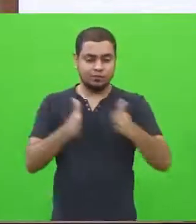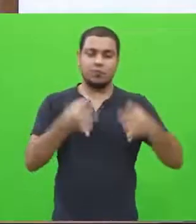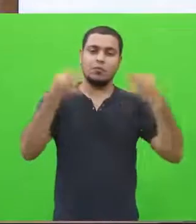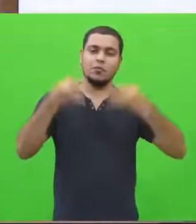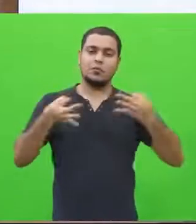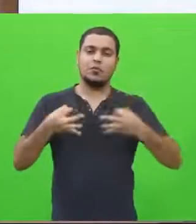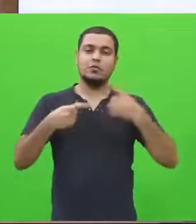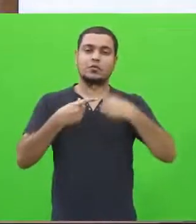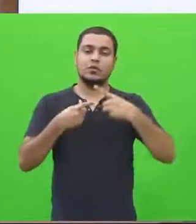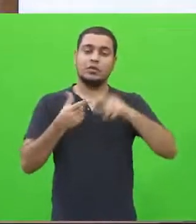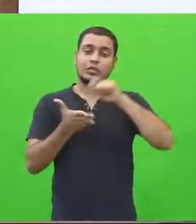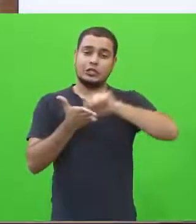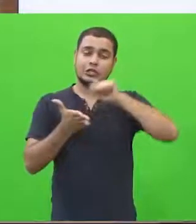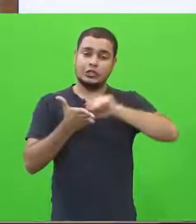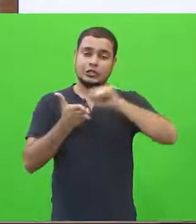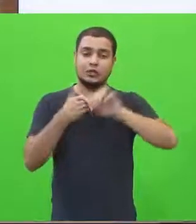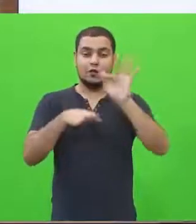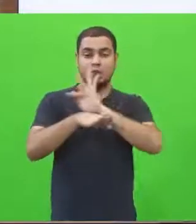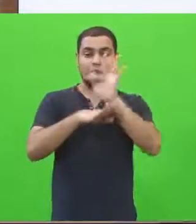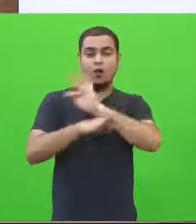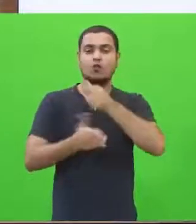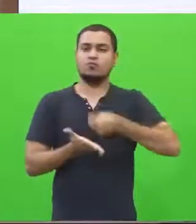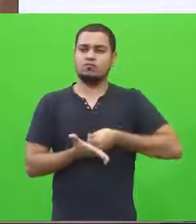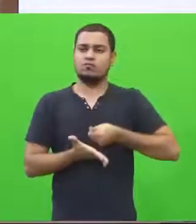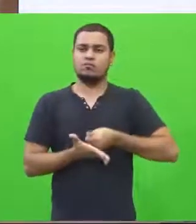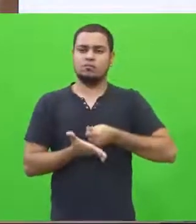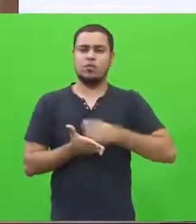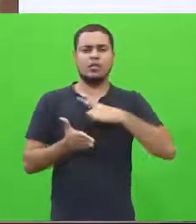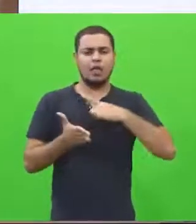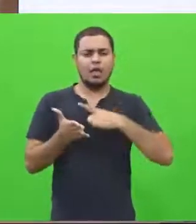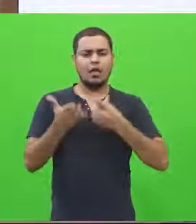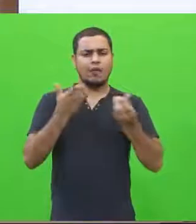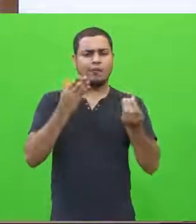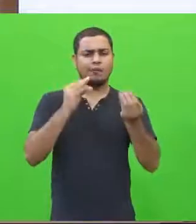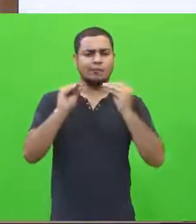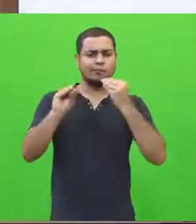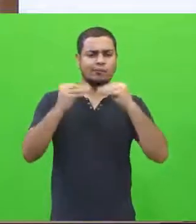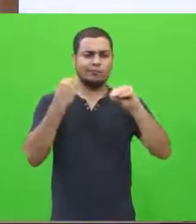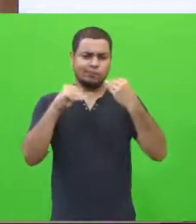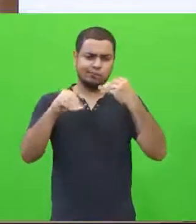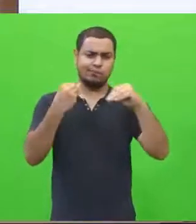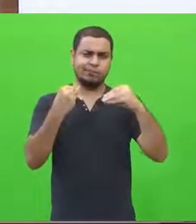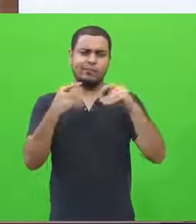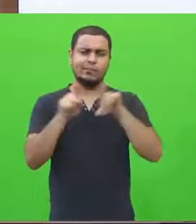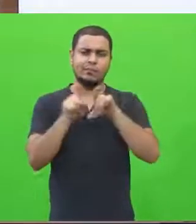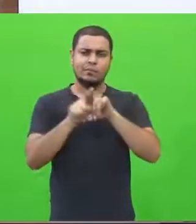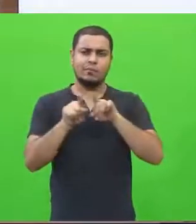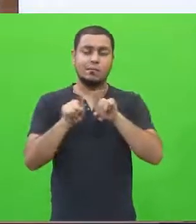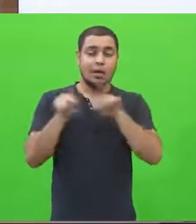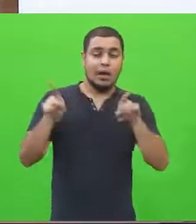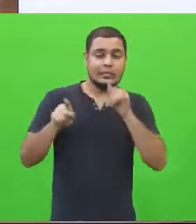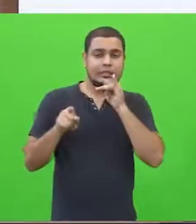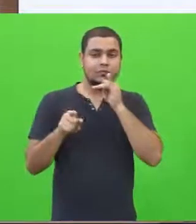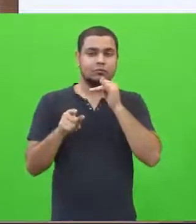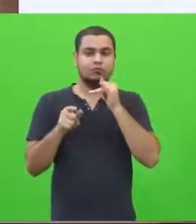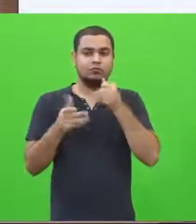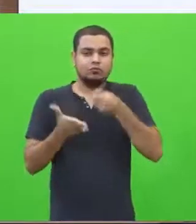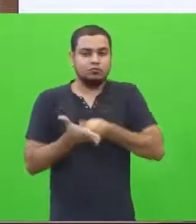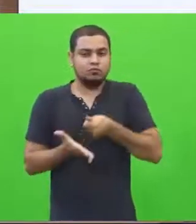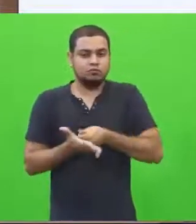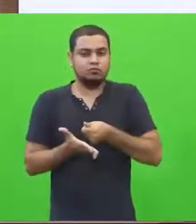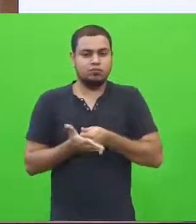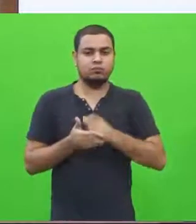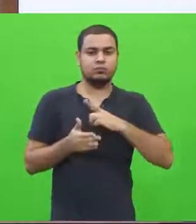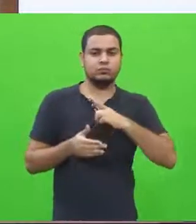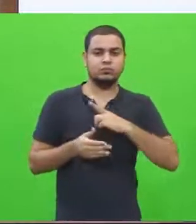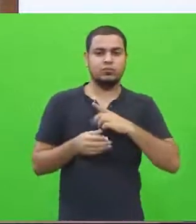uma escrita formal um pouco mais exigente. Há uma flexibilidade na correção? Há. Mas não tanto assim. Vocês sabem que o